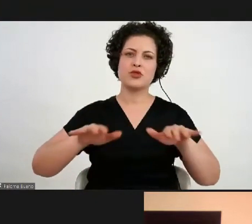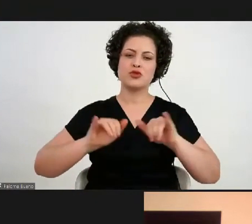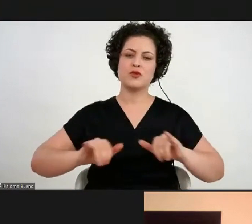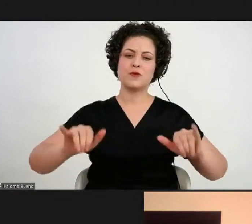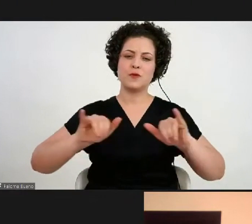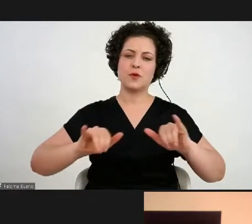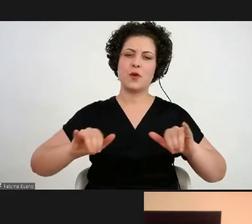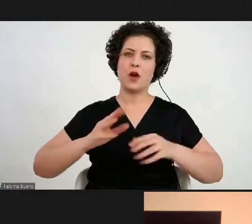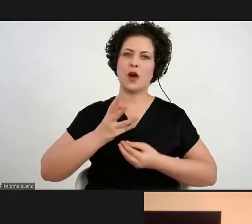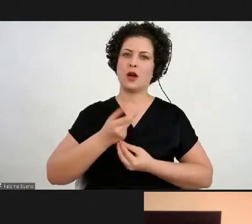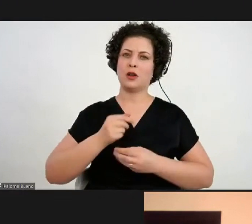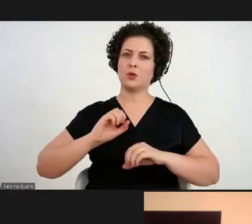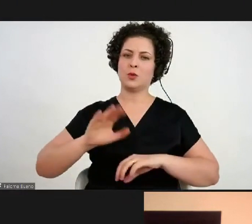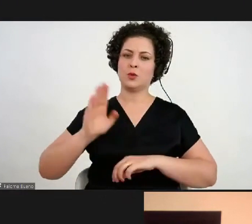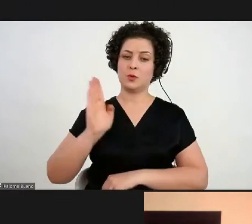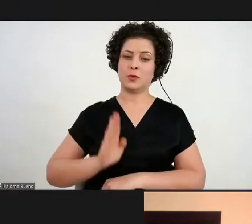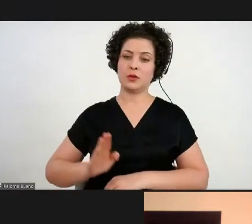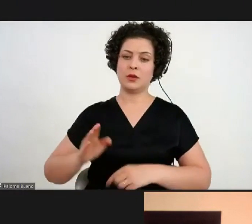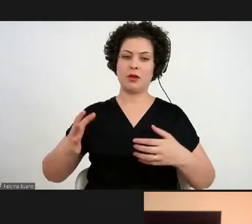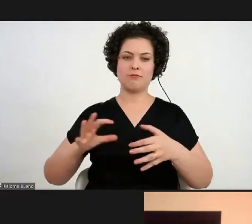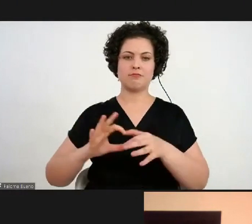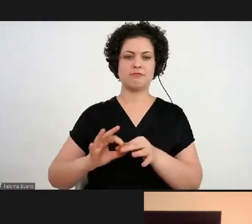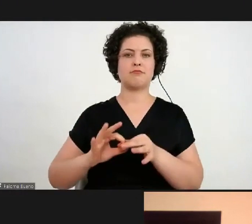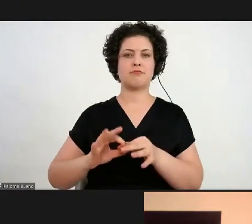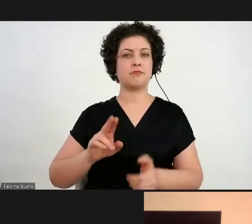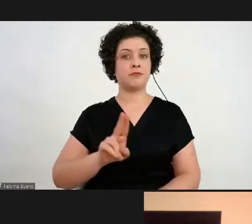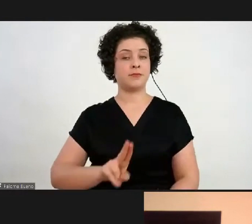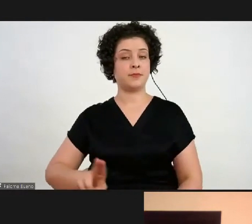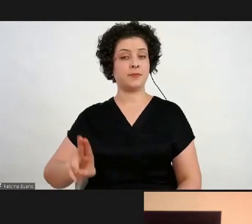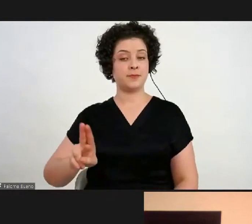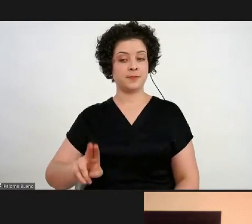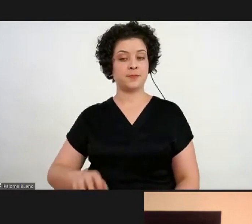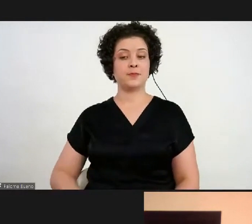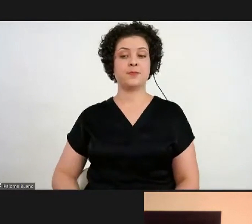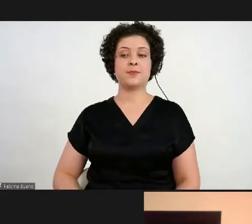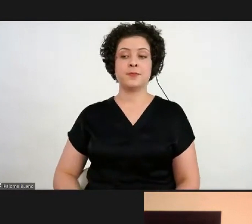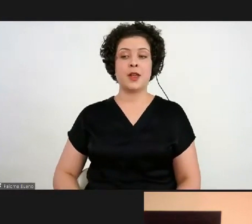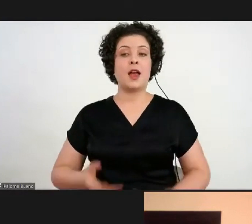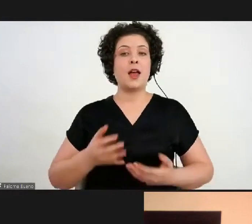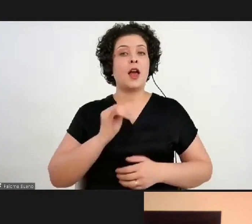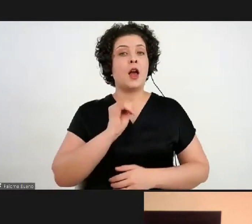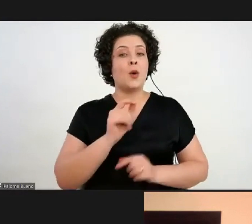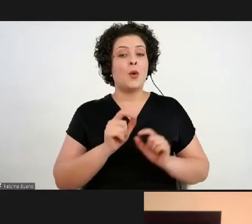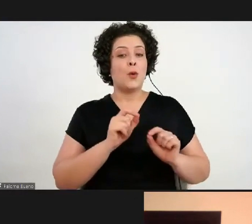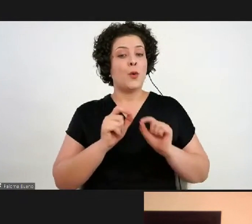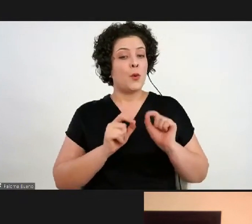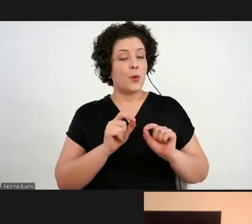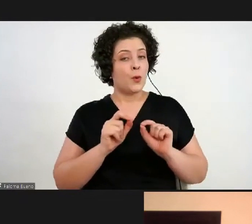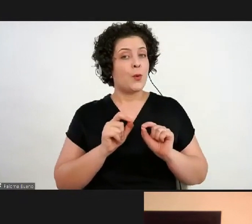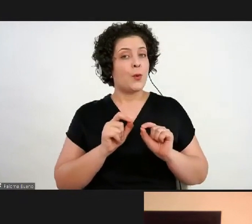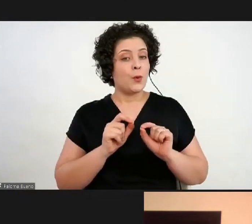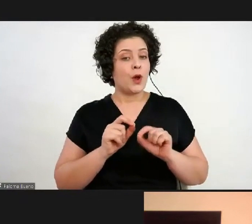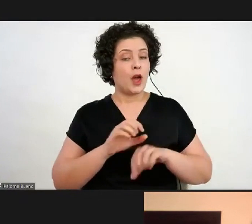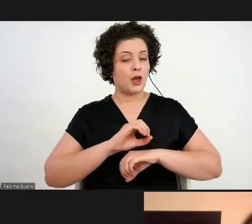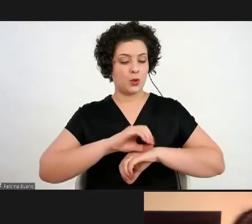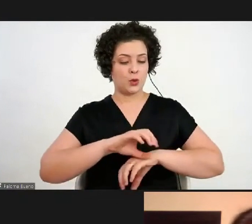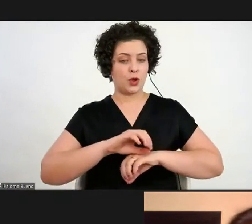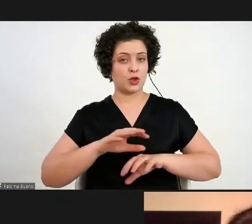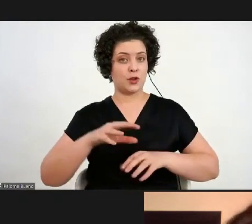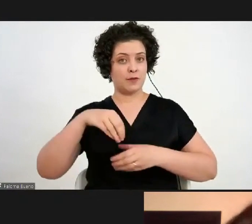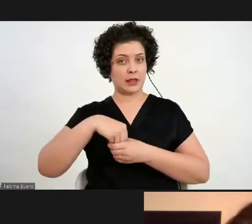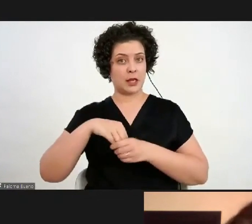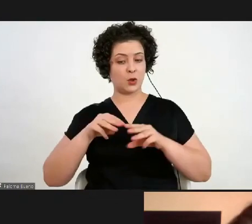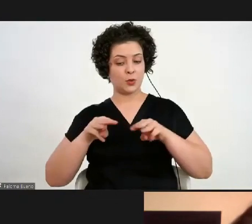tradição muito forte, até por estar ligado à universidade. Eu queria comentar com vocês também que o educativo do museu